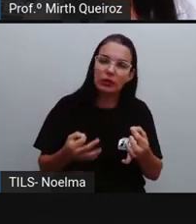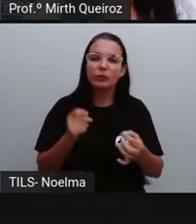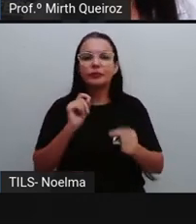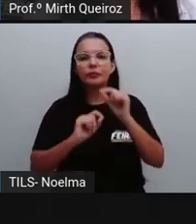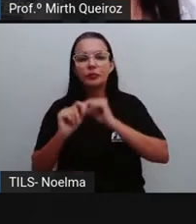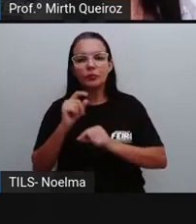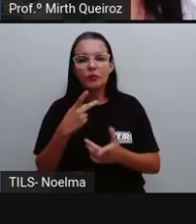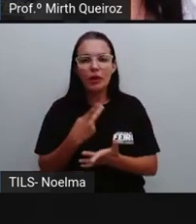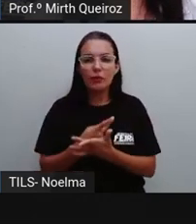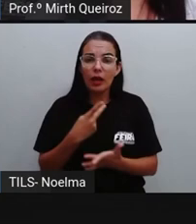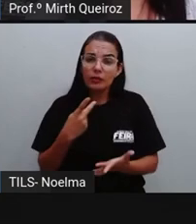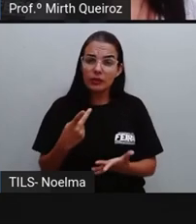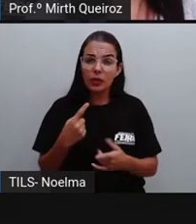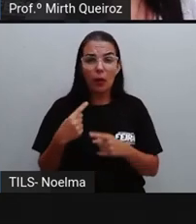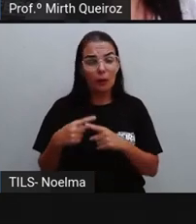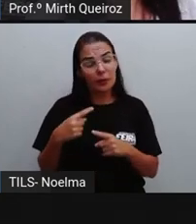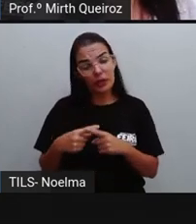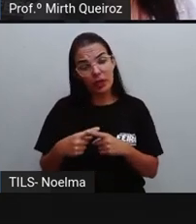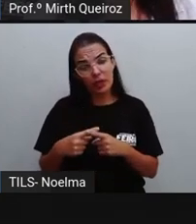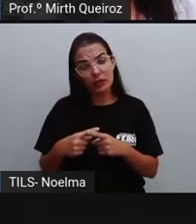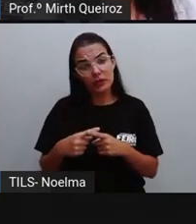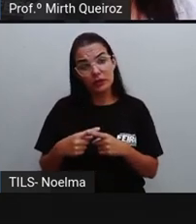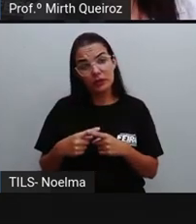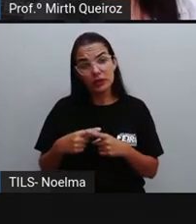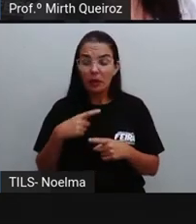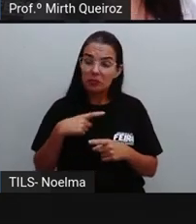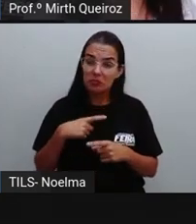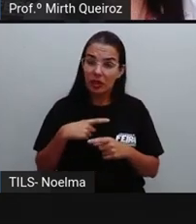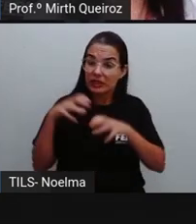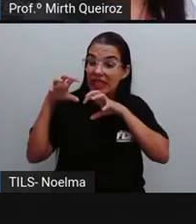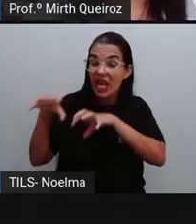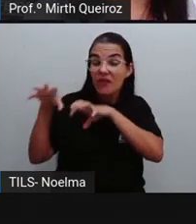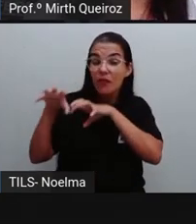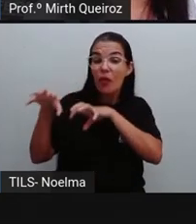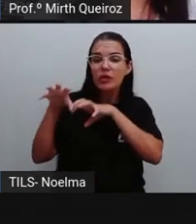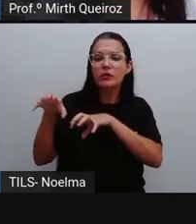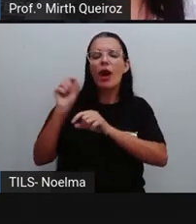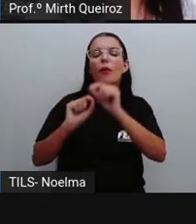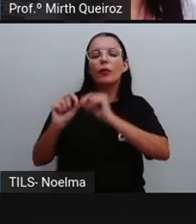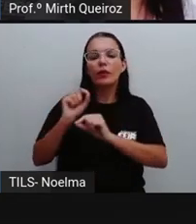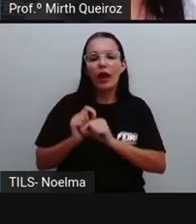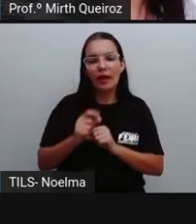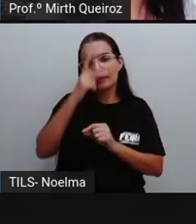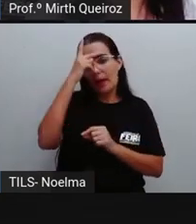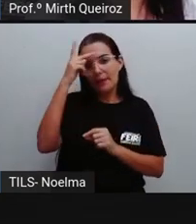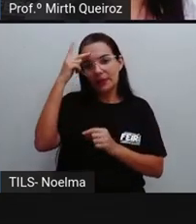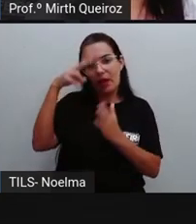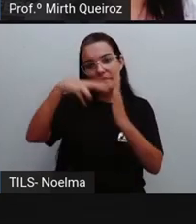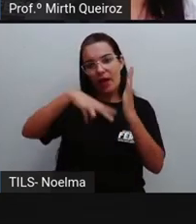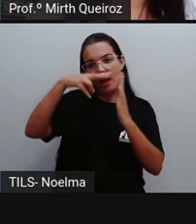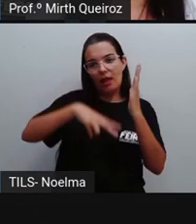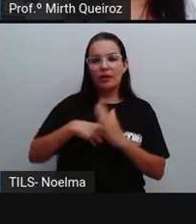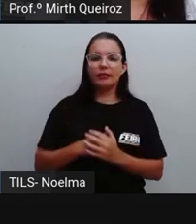aquilo a fim de que de persuadir o nosso destinatário